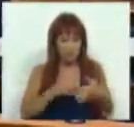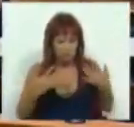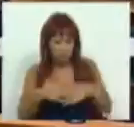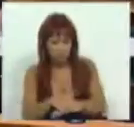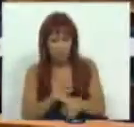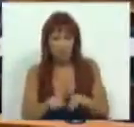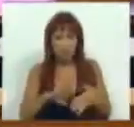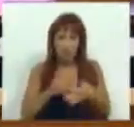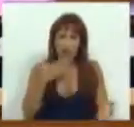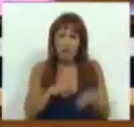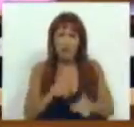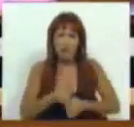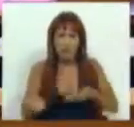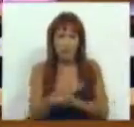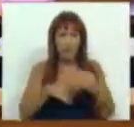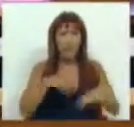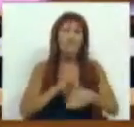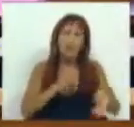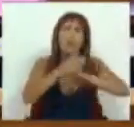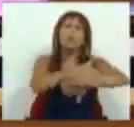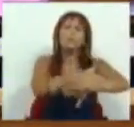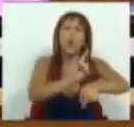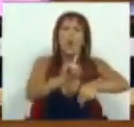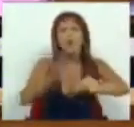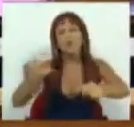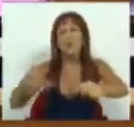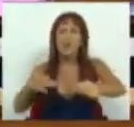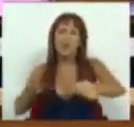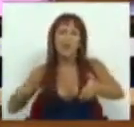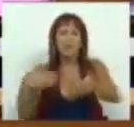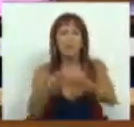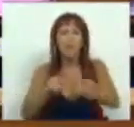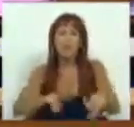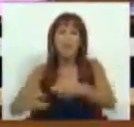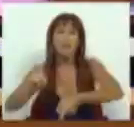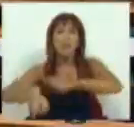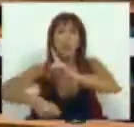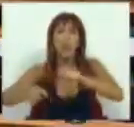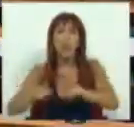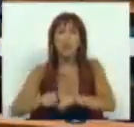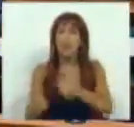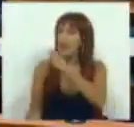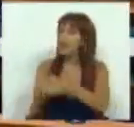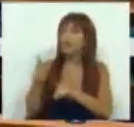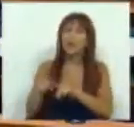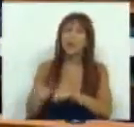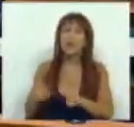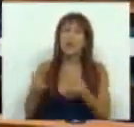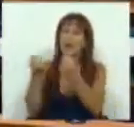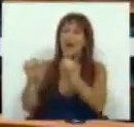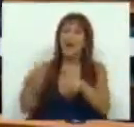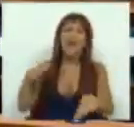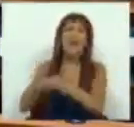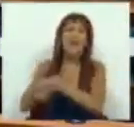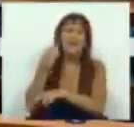de otimização de recursos na rede de cuidados continuados. Aquilo que o CDS propôs em alternativa foi a criação de uma renda autónoma. Eu